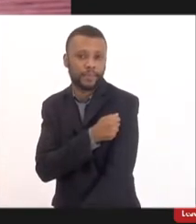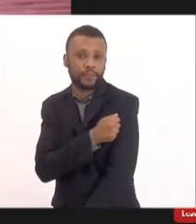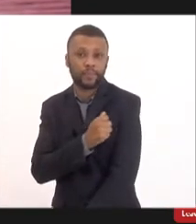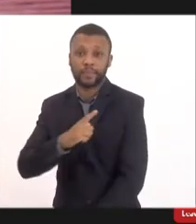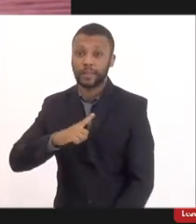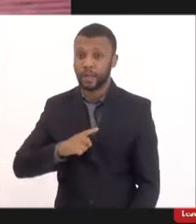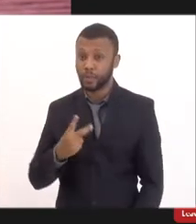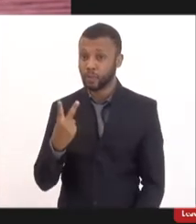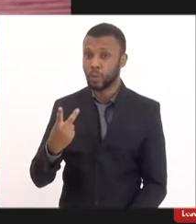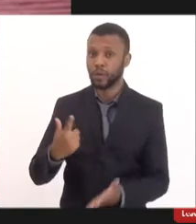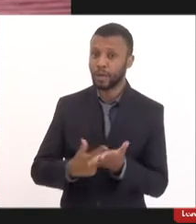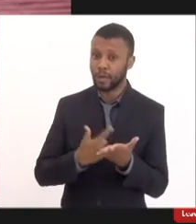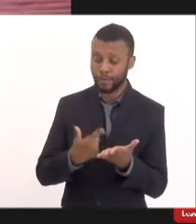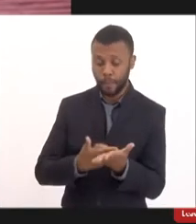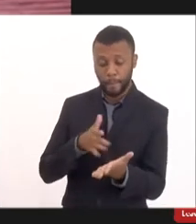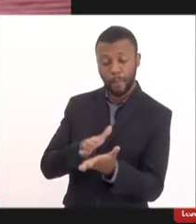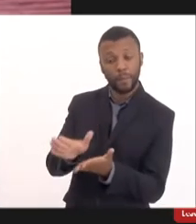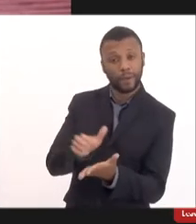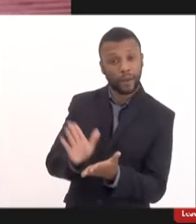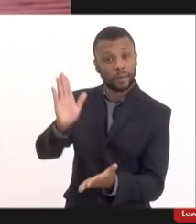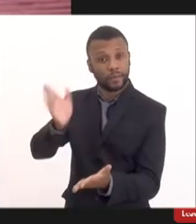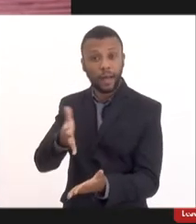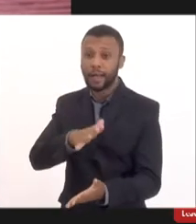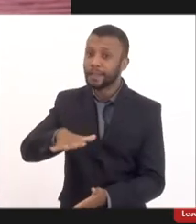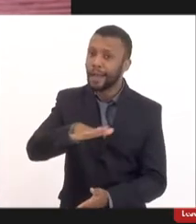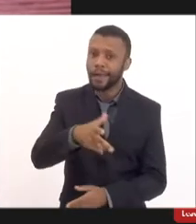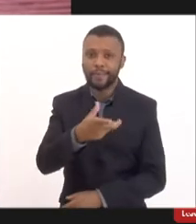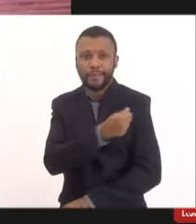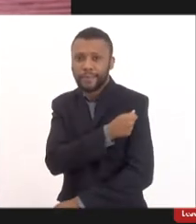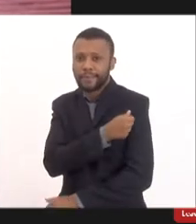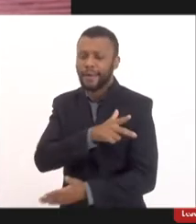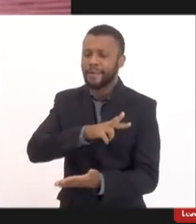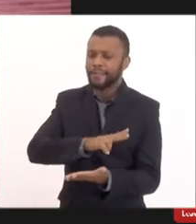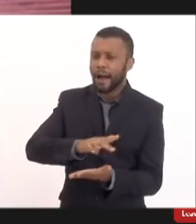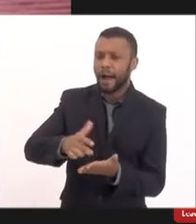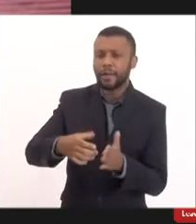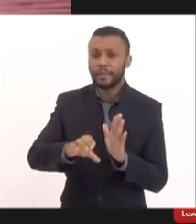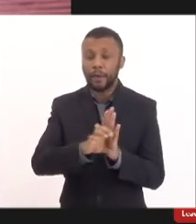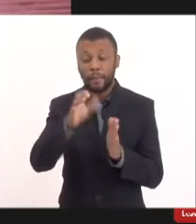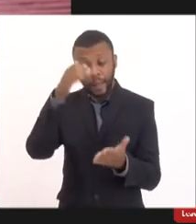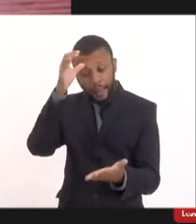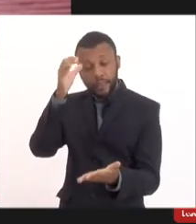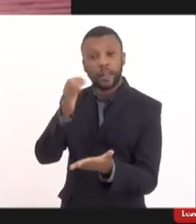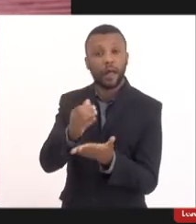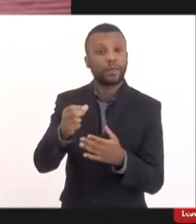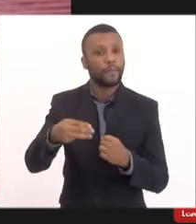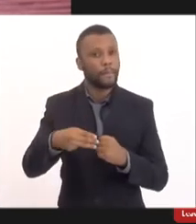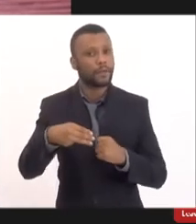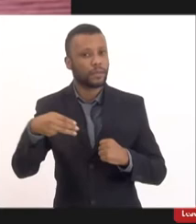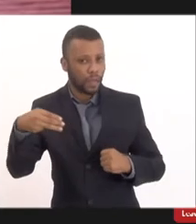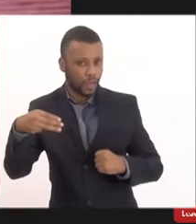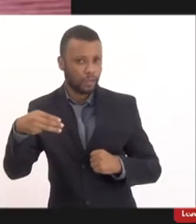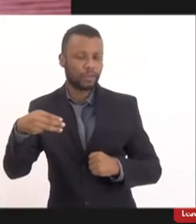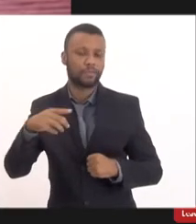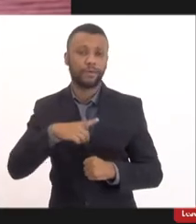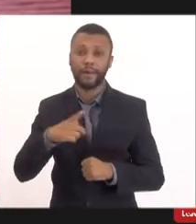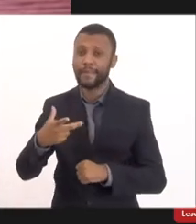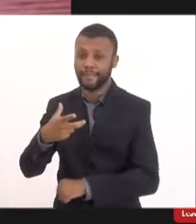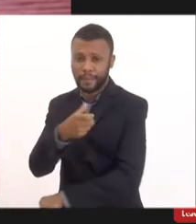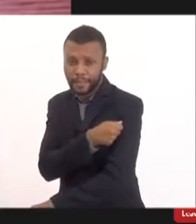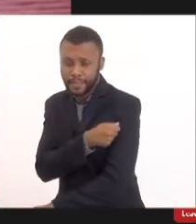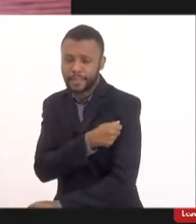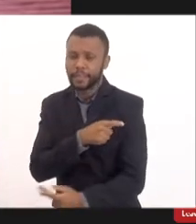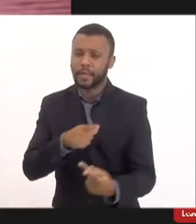livros publicados na área de vacinas vários capítulos de livros minha tese de mestrado foi em vacina doutorado foi em